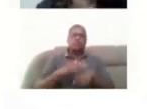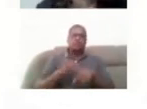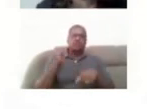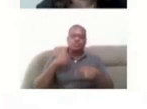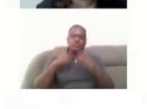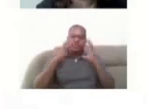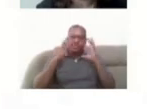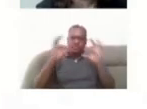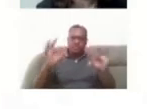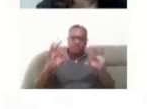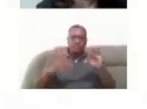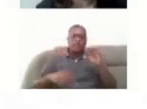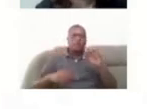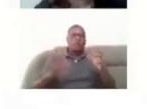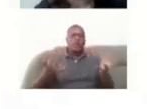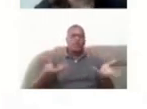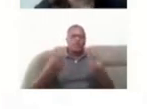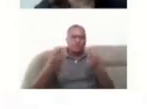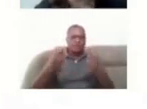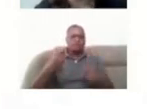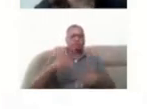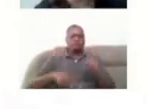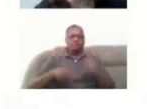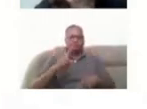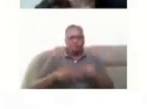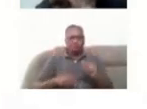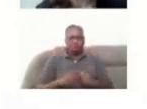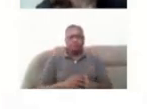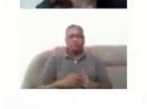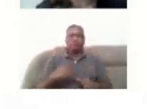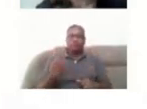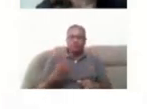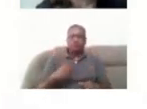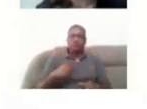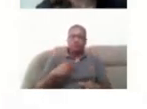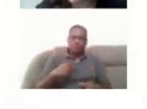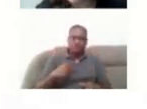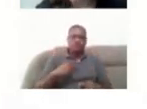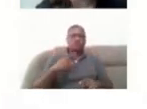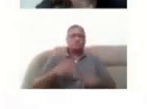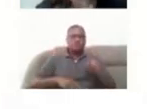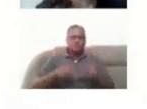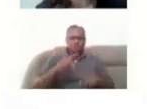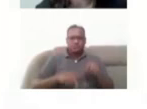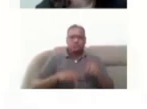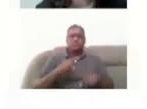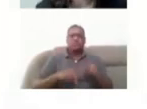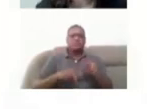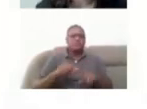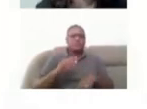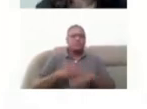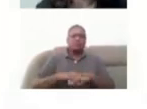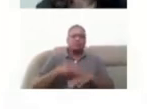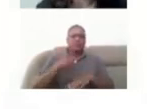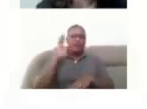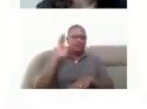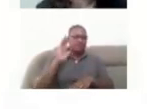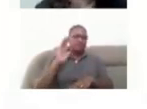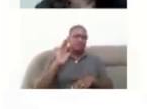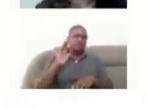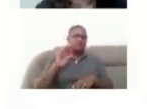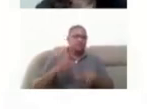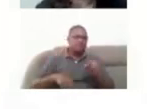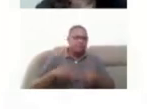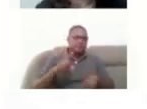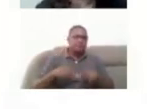desse material, né, e a gente, nós tivemos materiais, vários materiais publicados que falam sobre